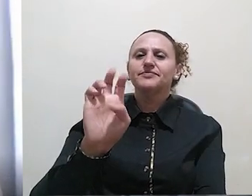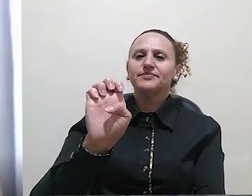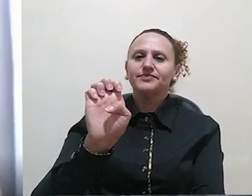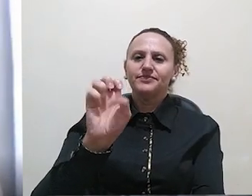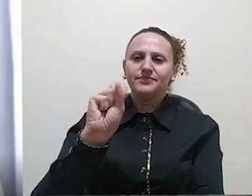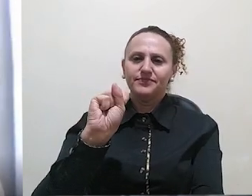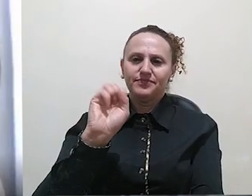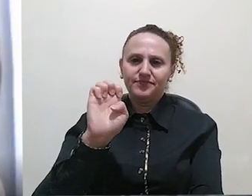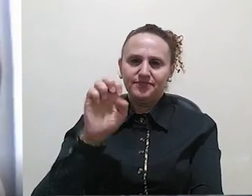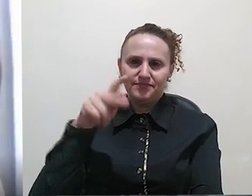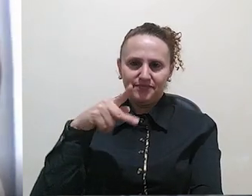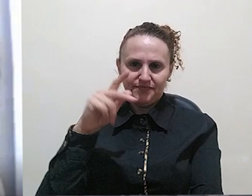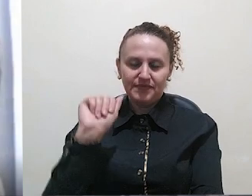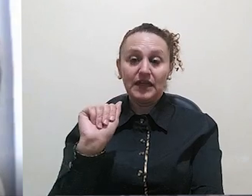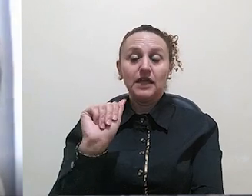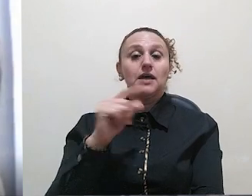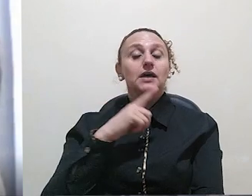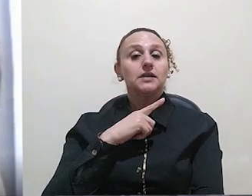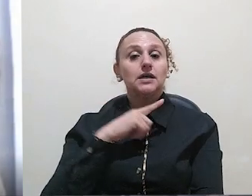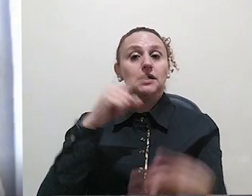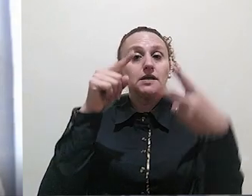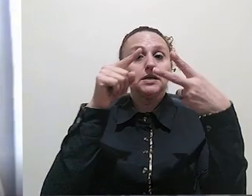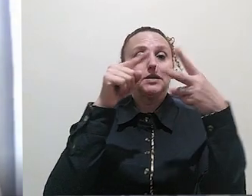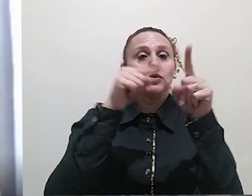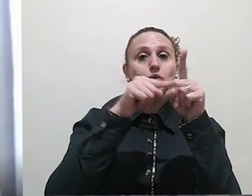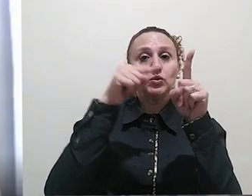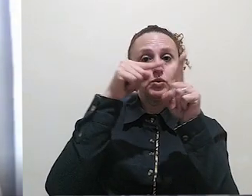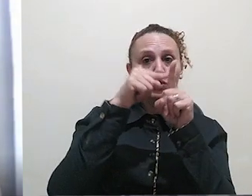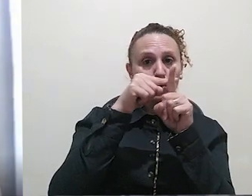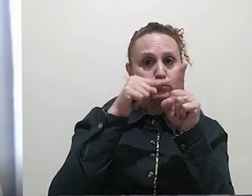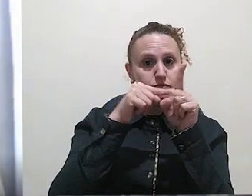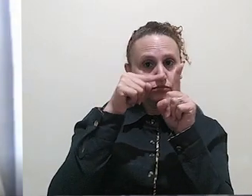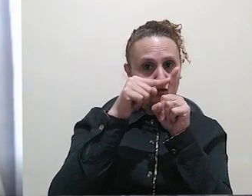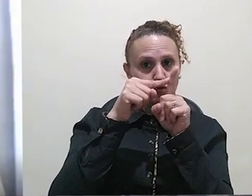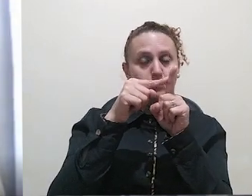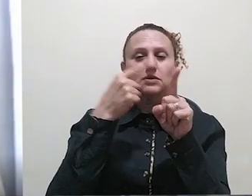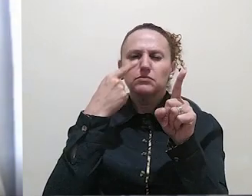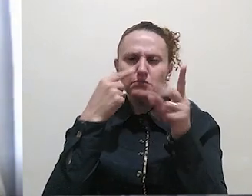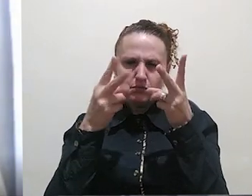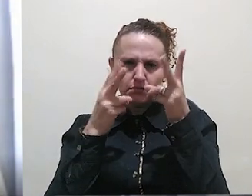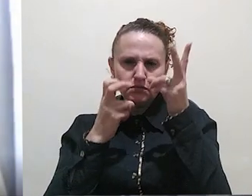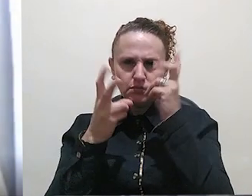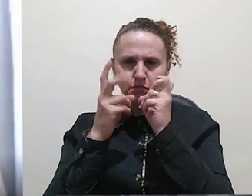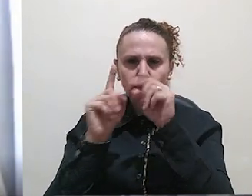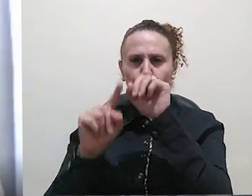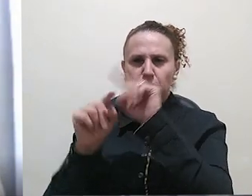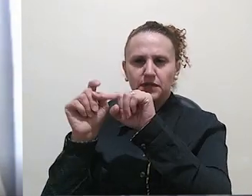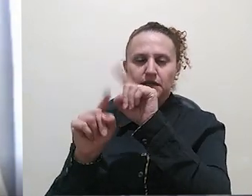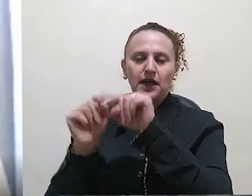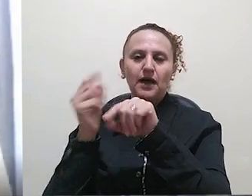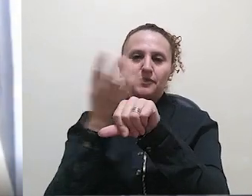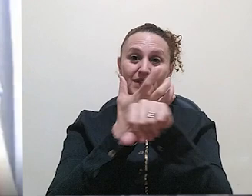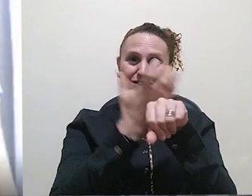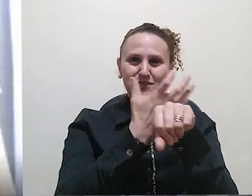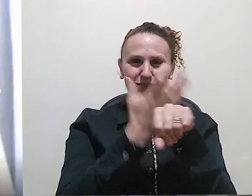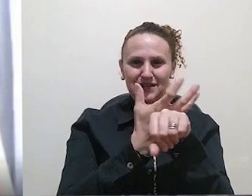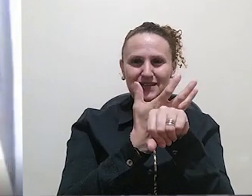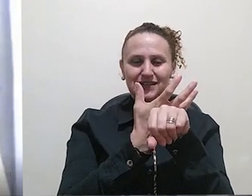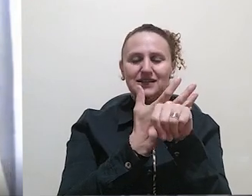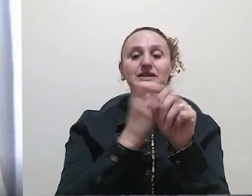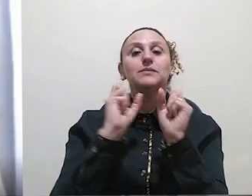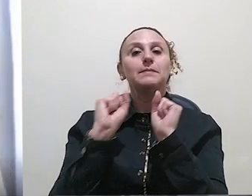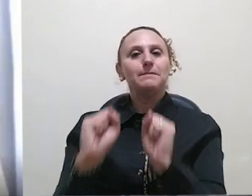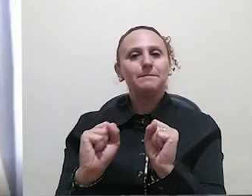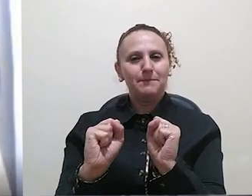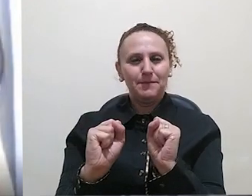resenha tem dois formatos, como vocês viram no material que eu disponibilizei na nossa disciplina,